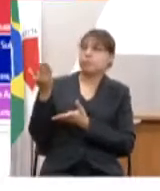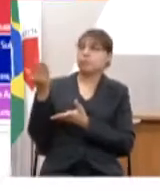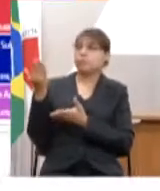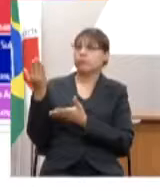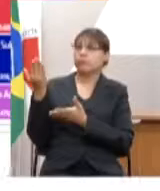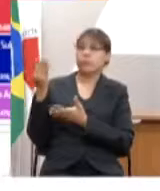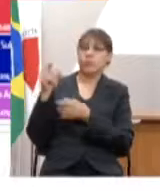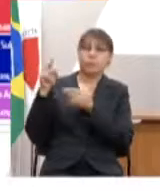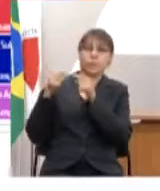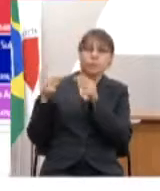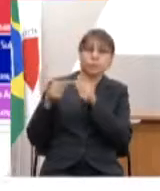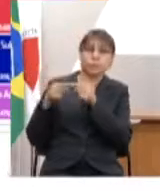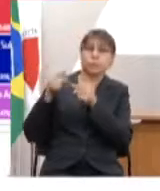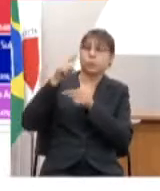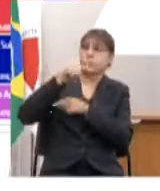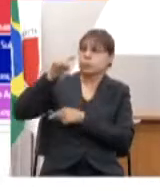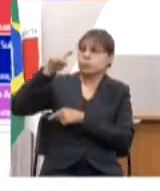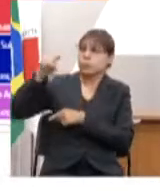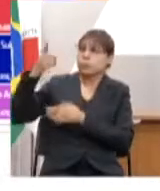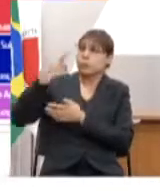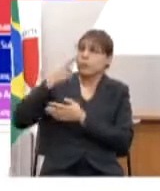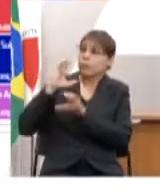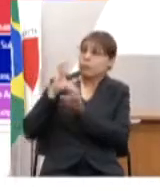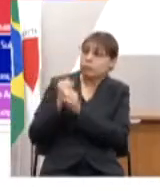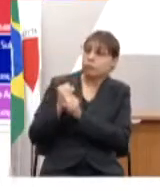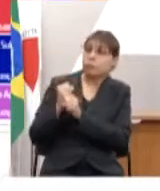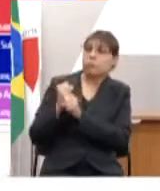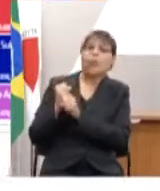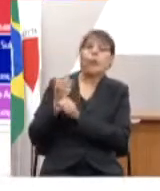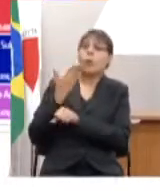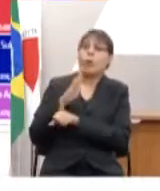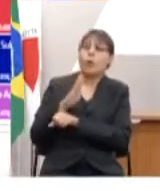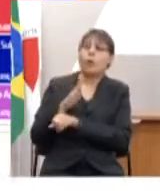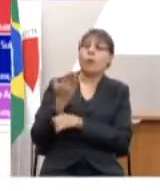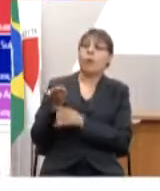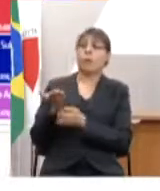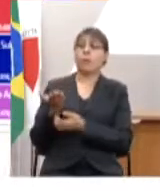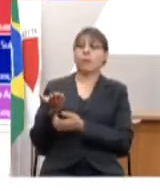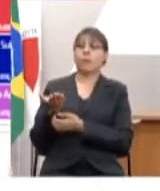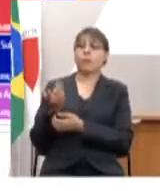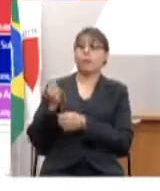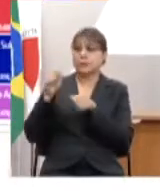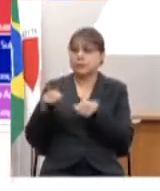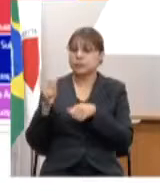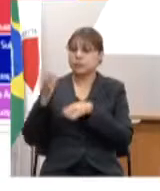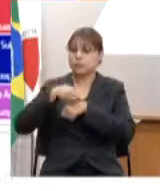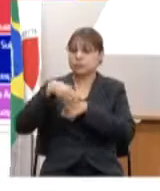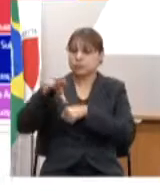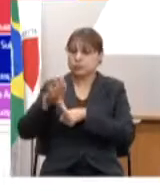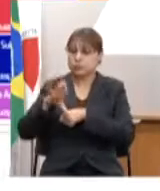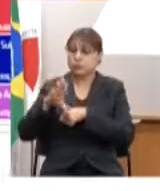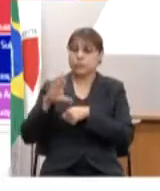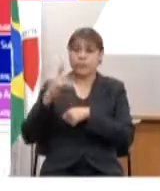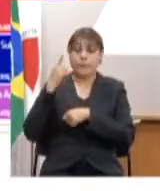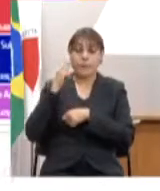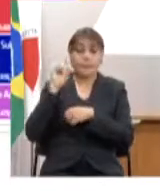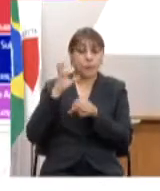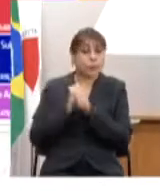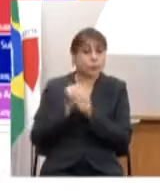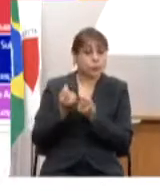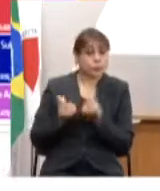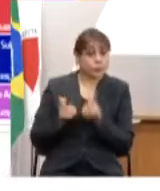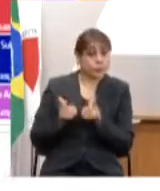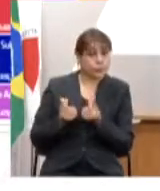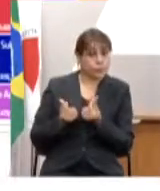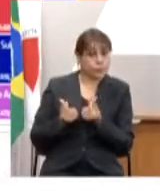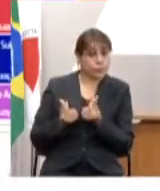indicadores é indicador que nós vemos o que está sendo veiculado do ponto de vista financeiro em